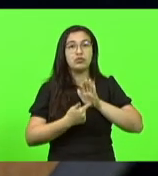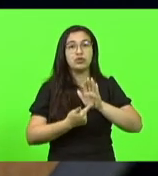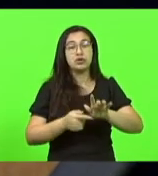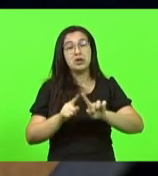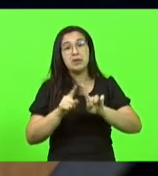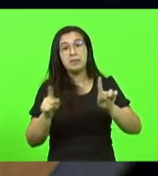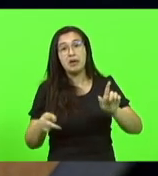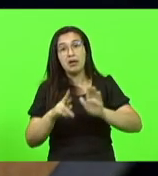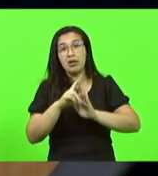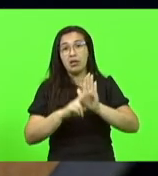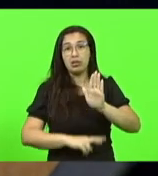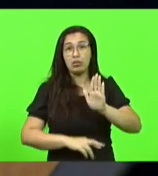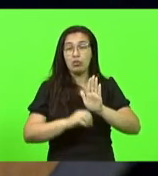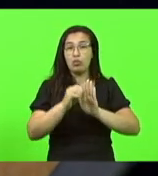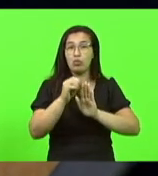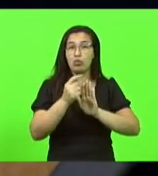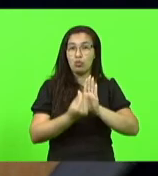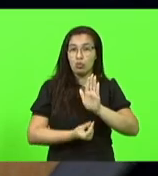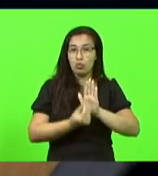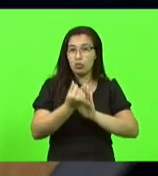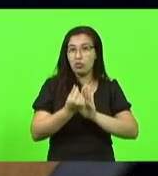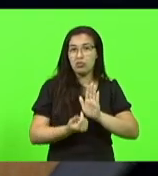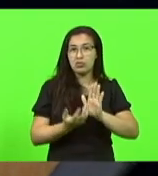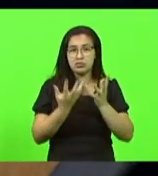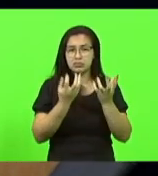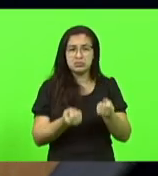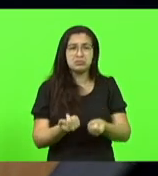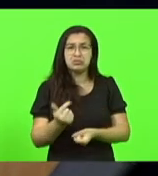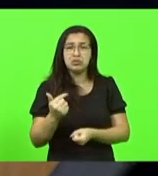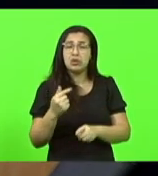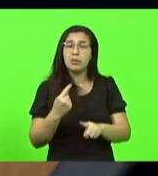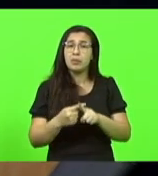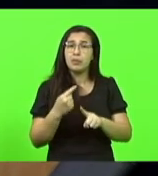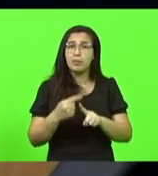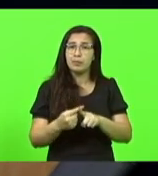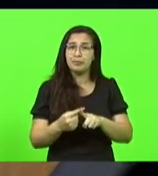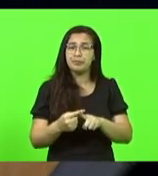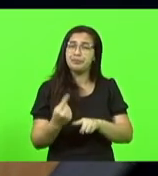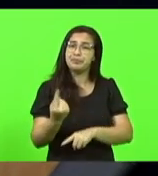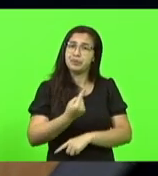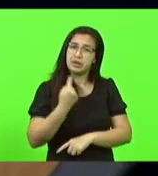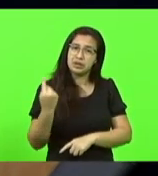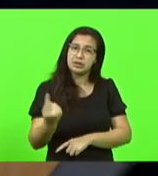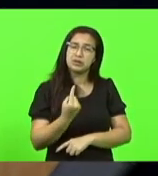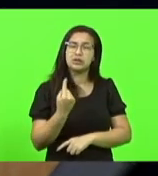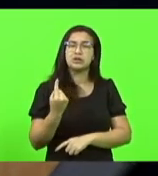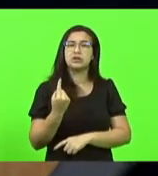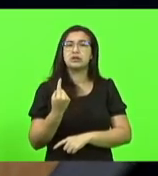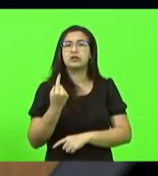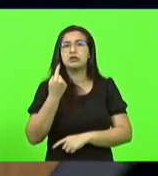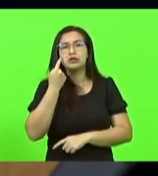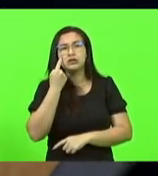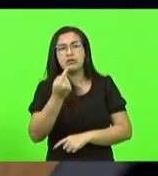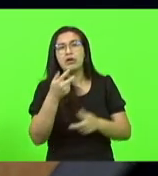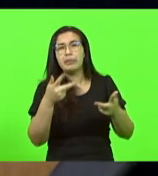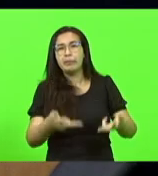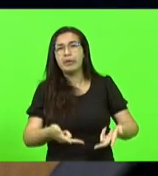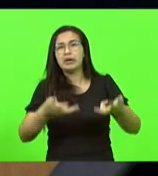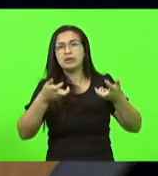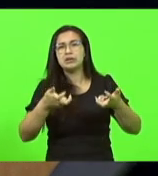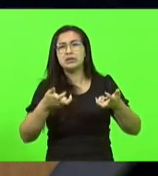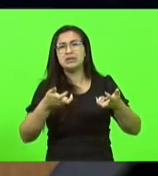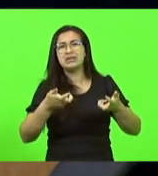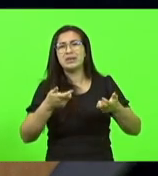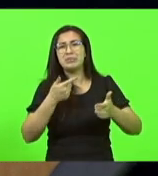acatado, porque nós estamos diante de um dos maiores problemas